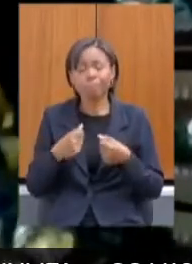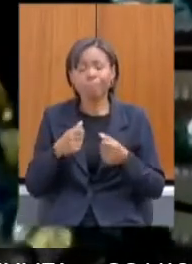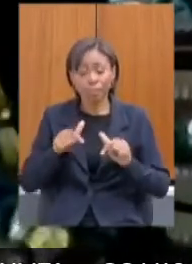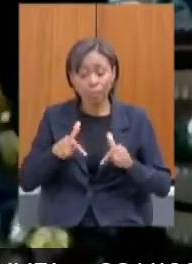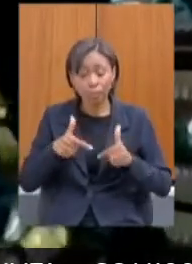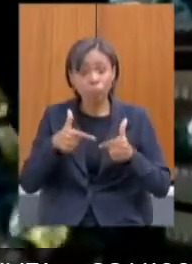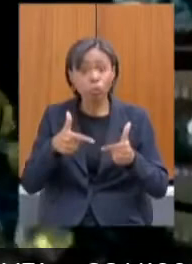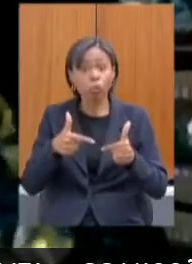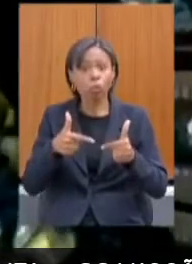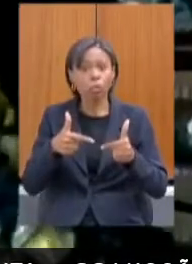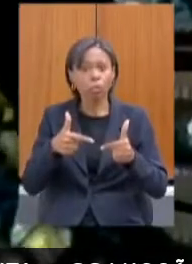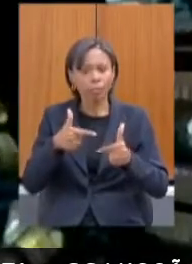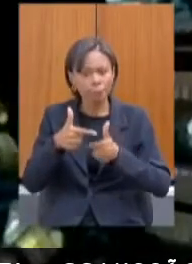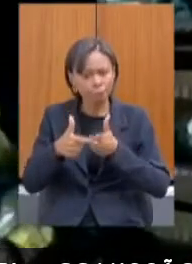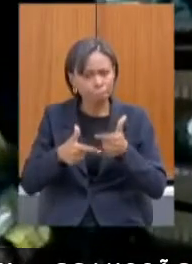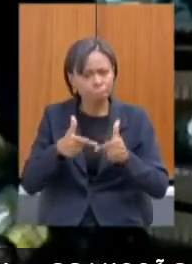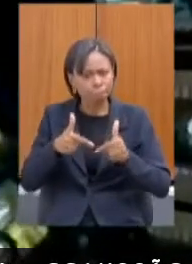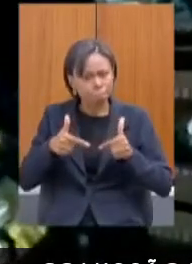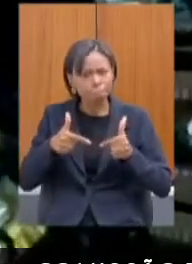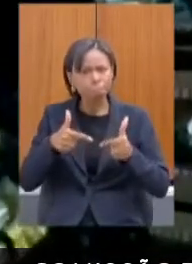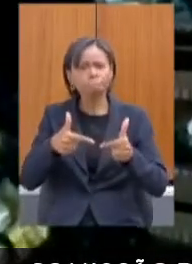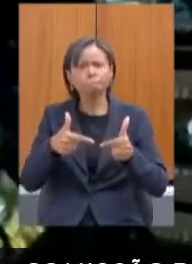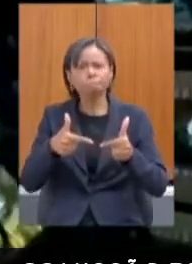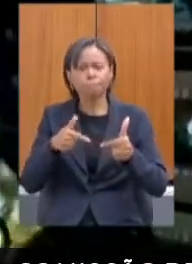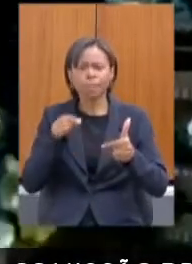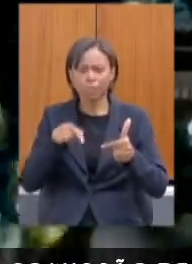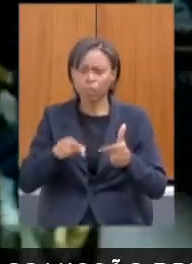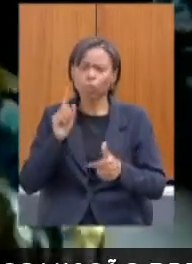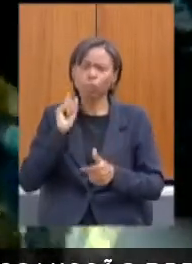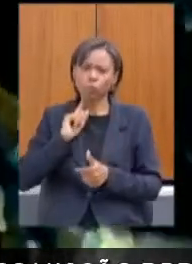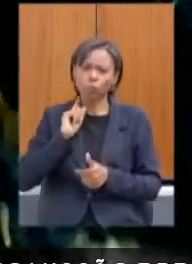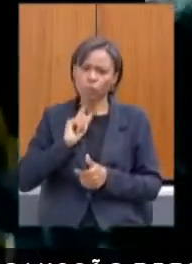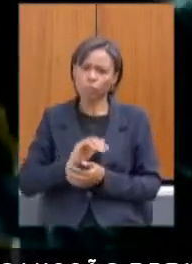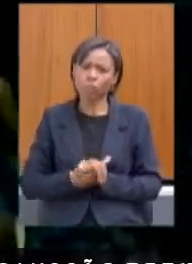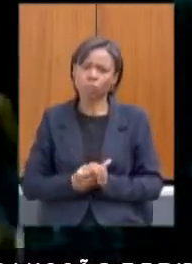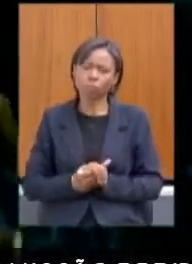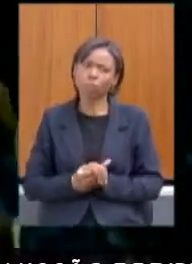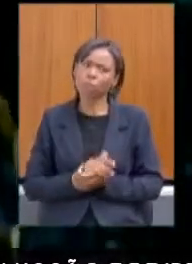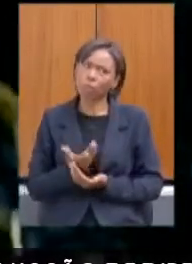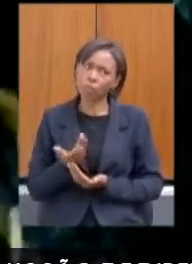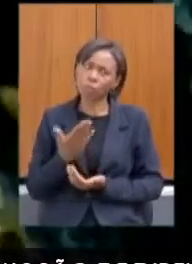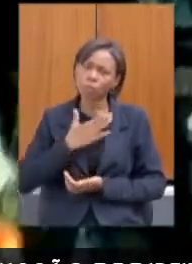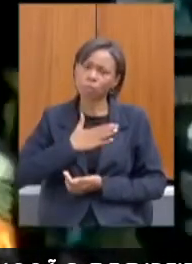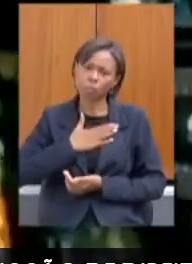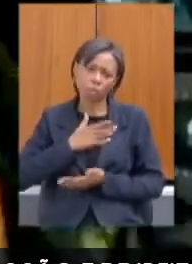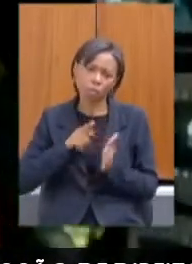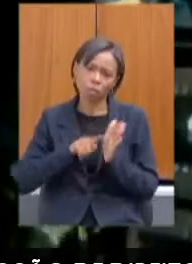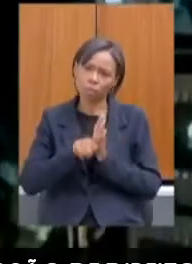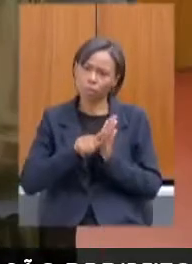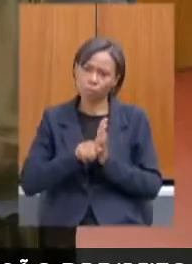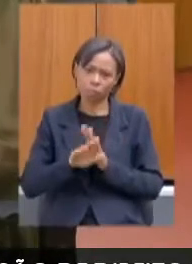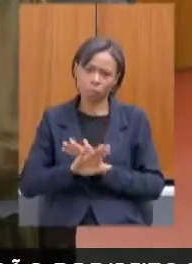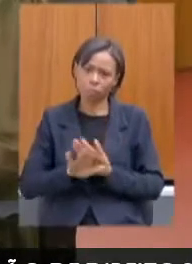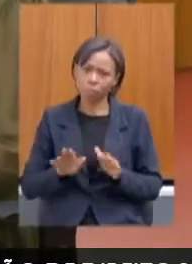busca ativa do Estado dessas mulheres. Essas são as minhas perguntas, presidenta.